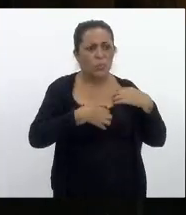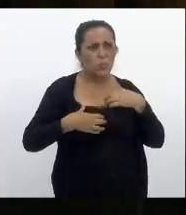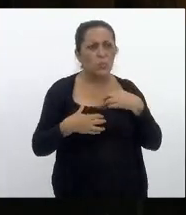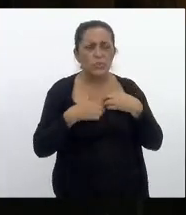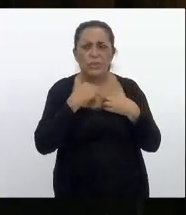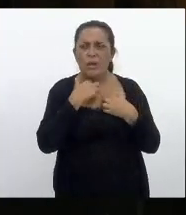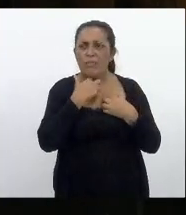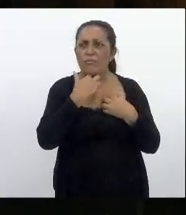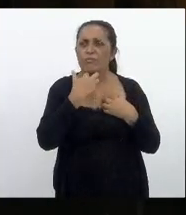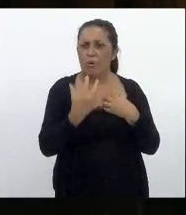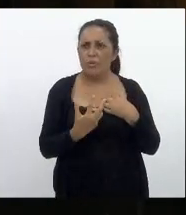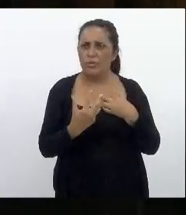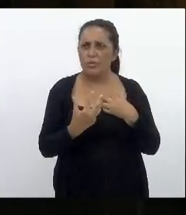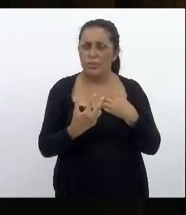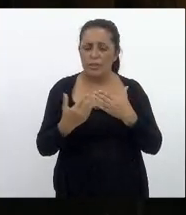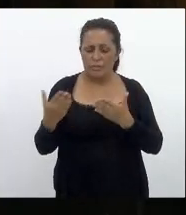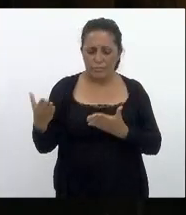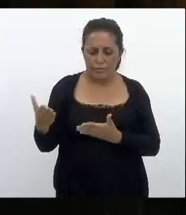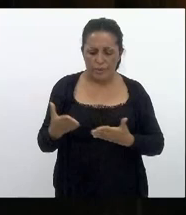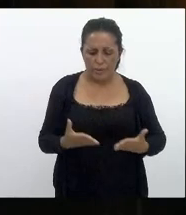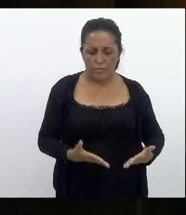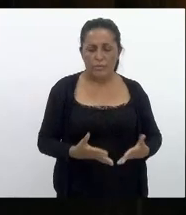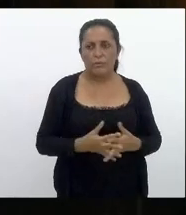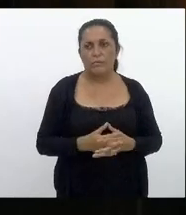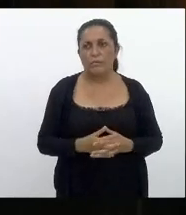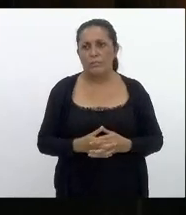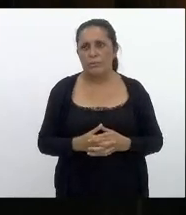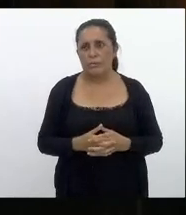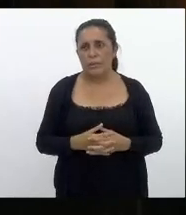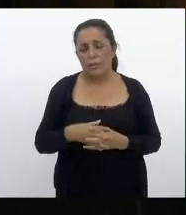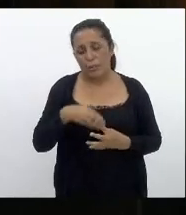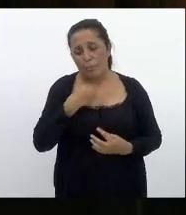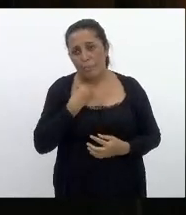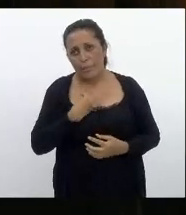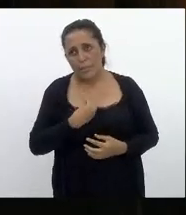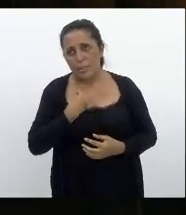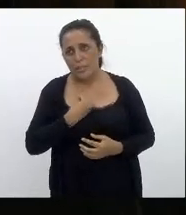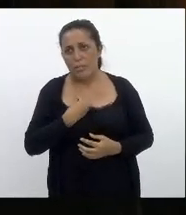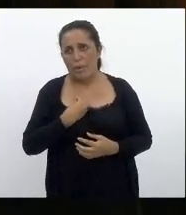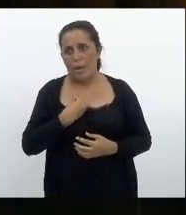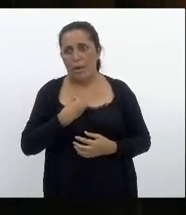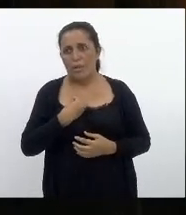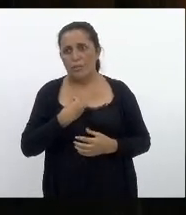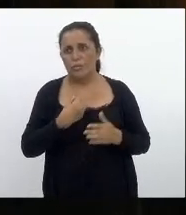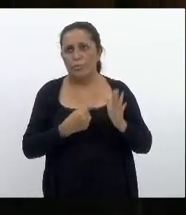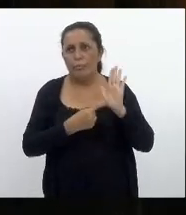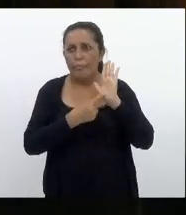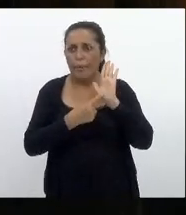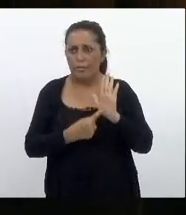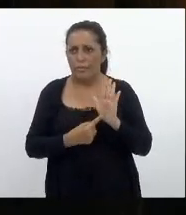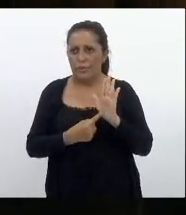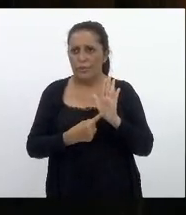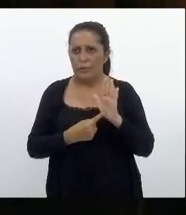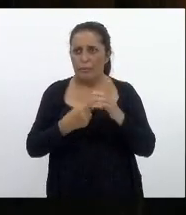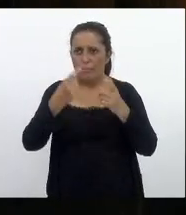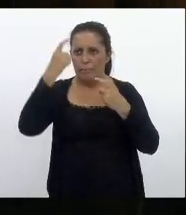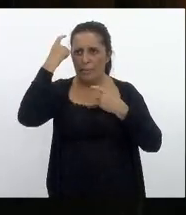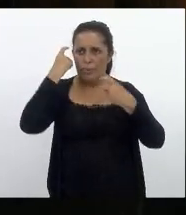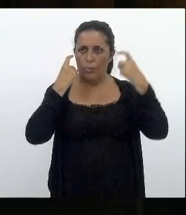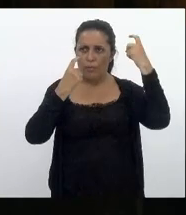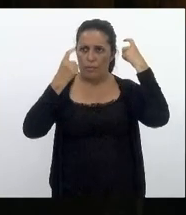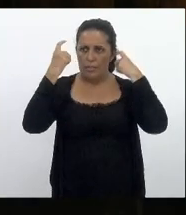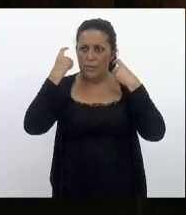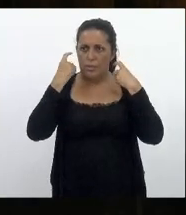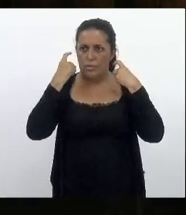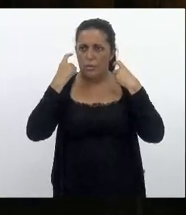vem aqui não é presencialmente manifestar a sua preocupação